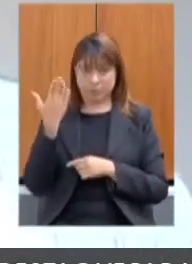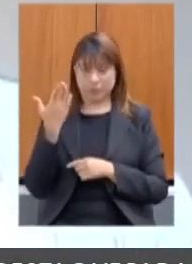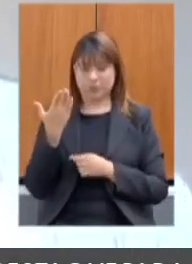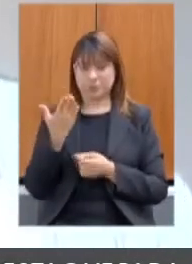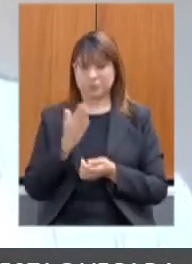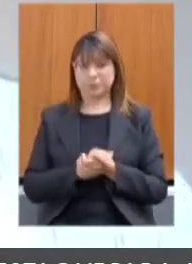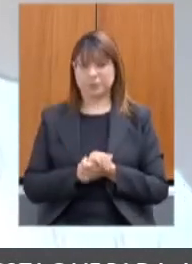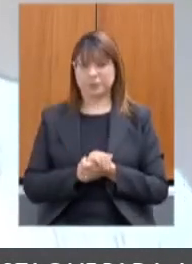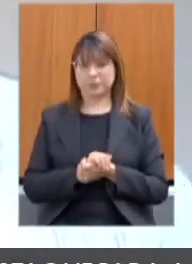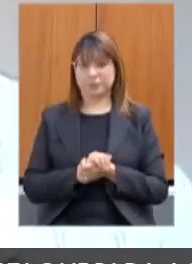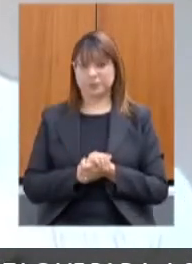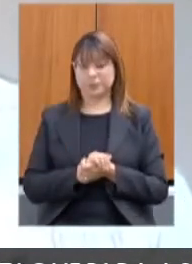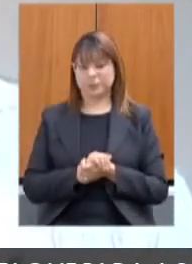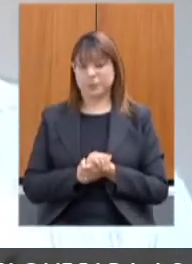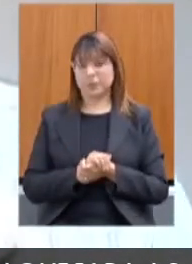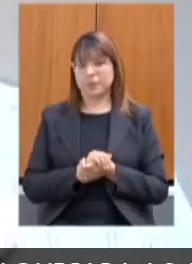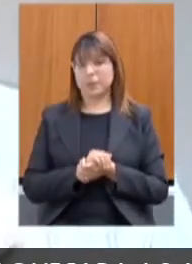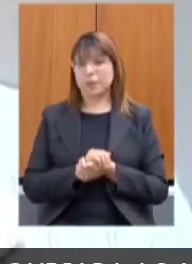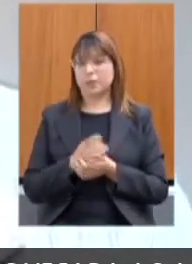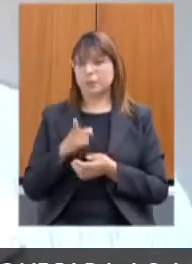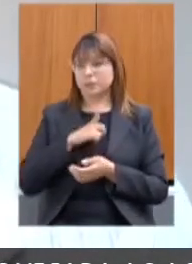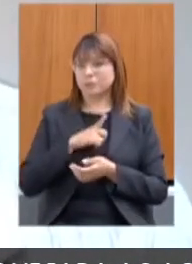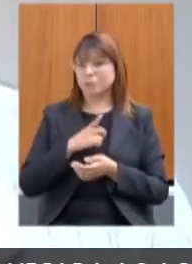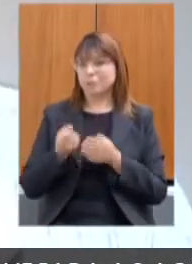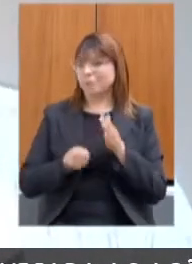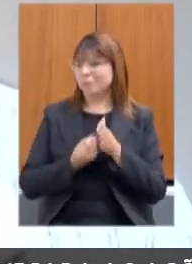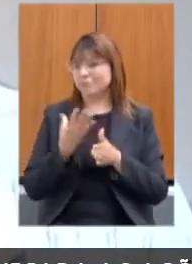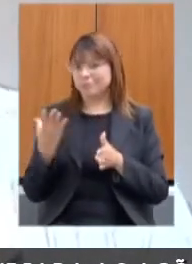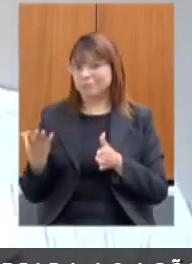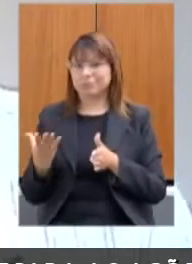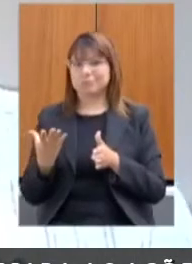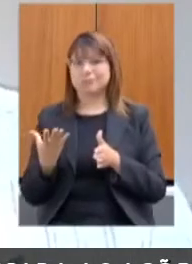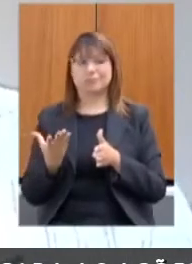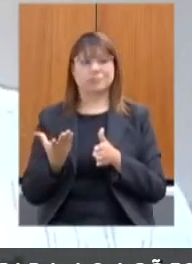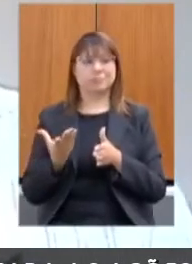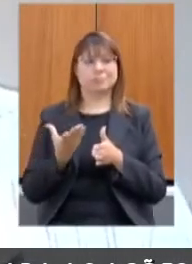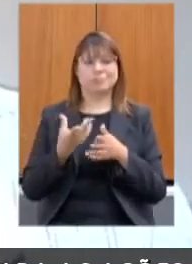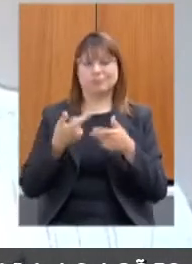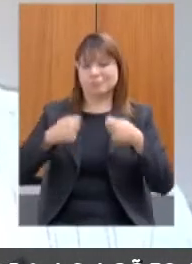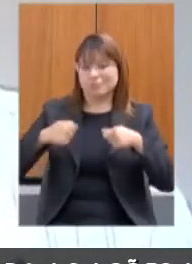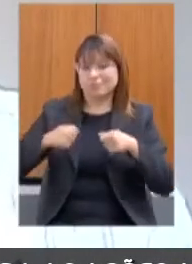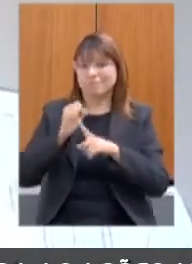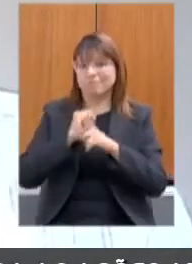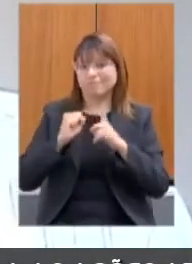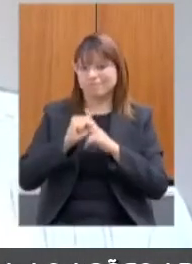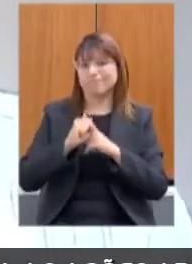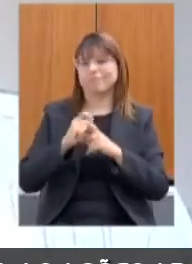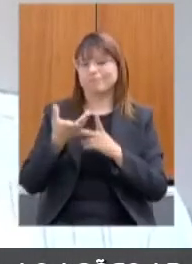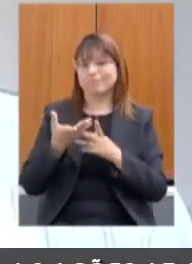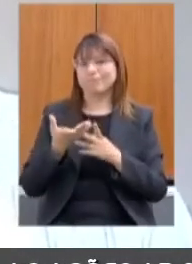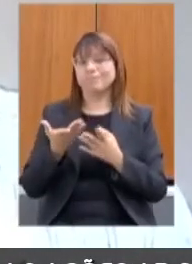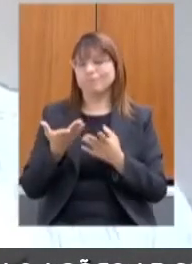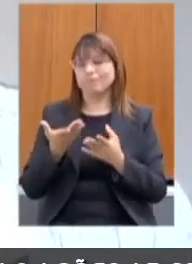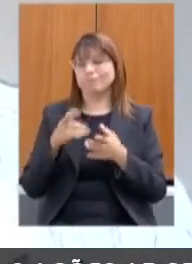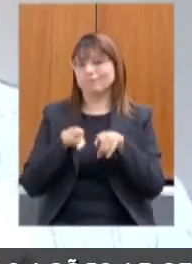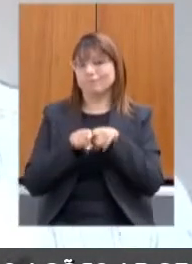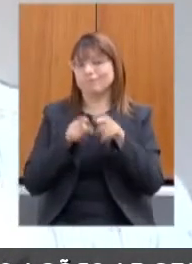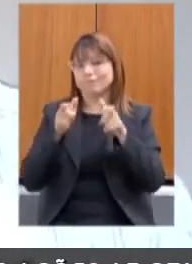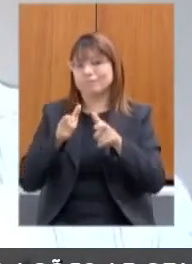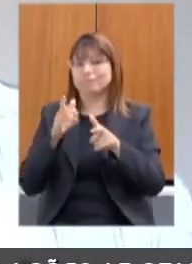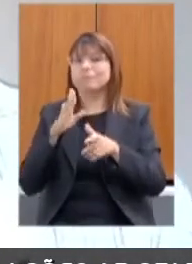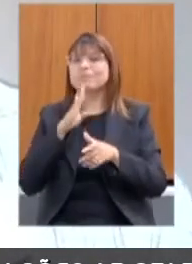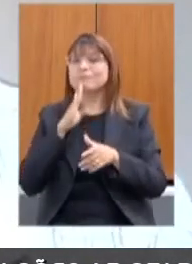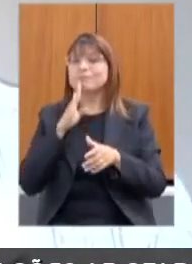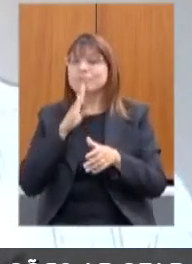a entrada de muitas demandas sociais e praticamente um raio-x dos problemas sociais. Eu